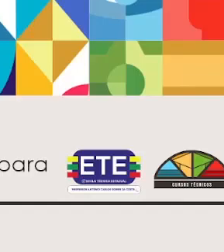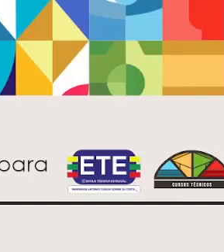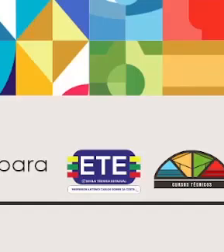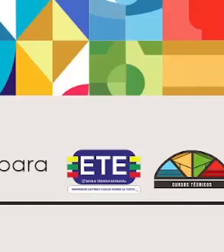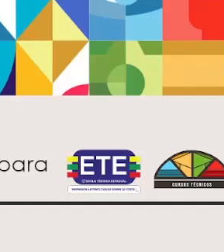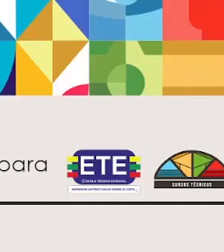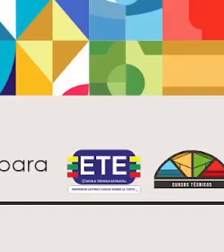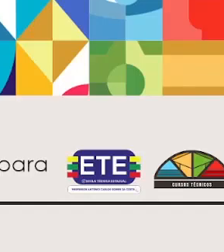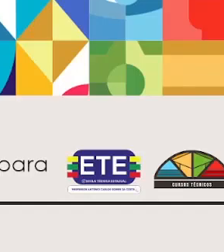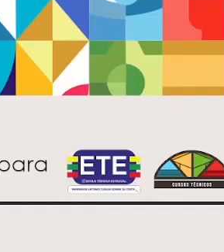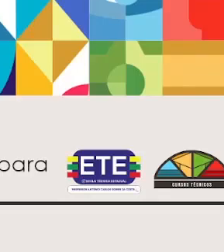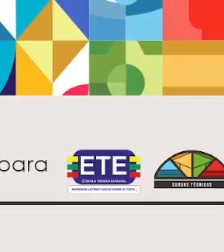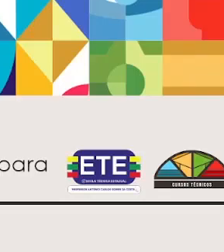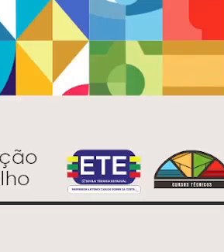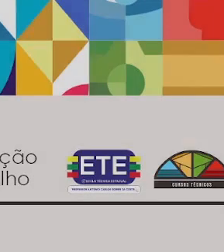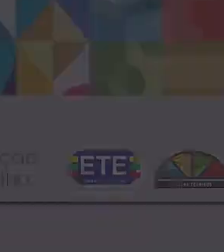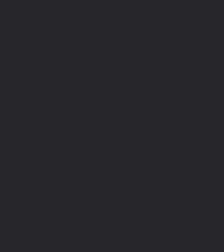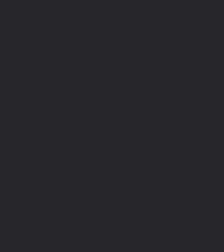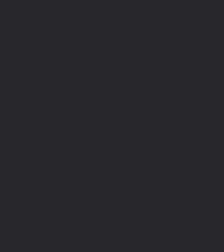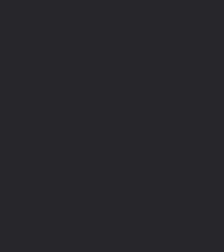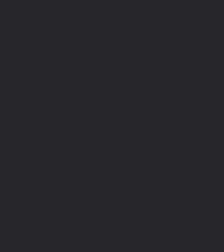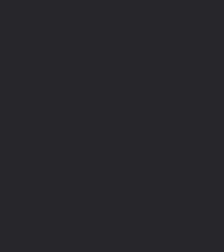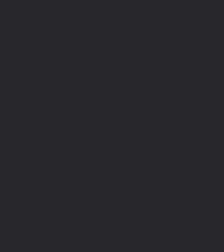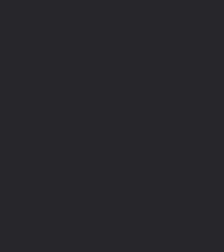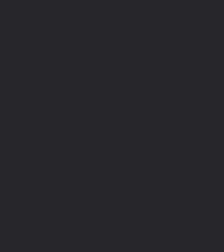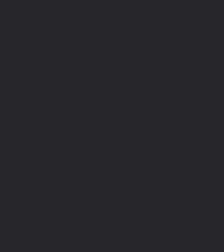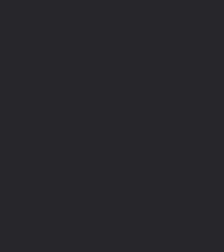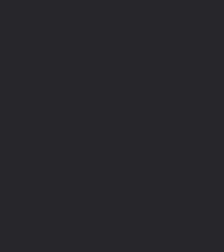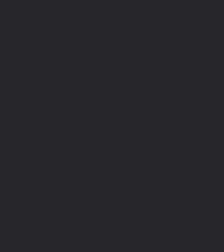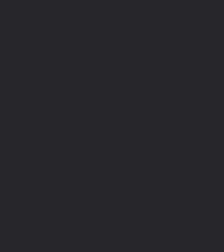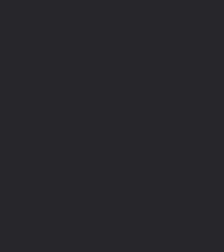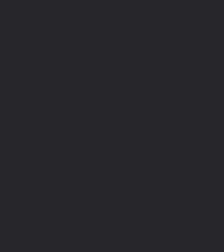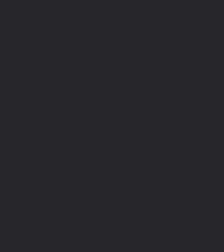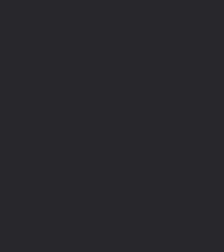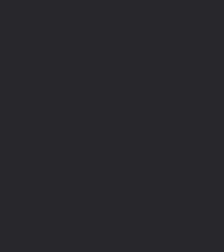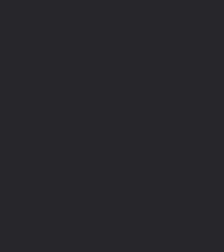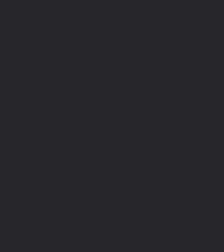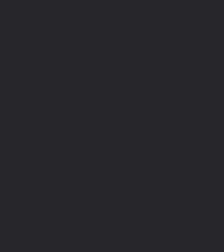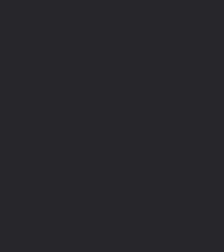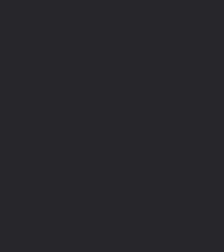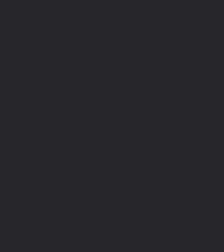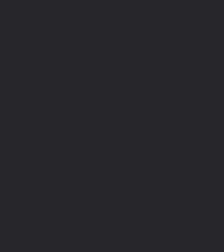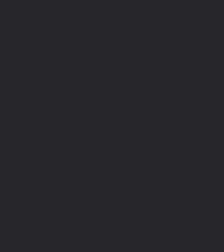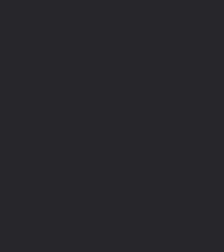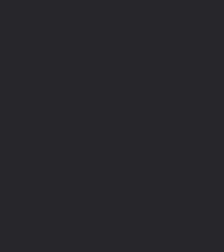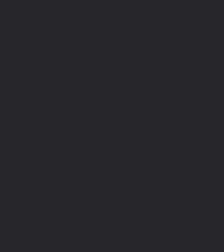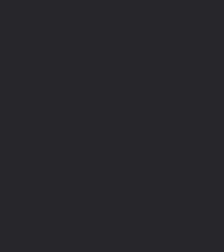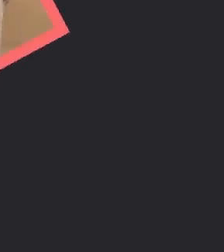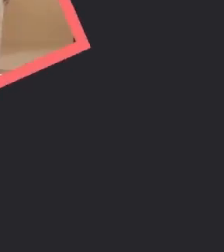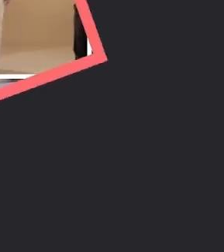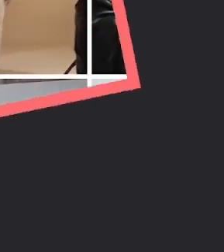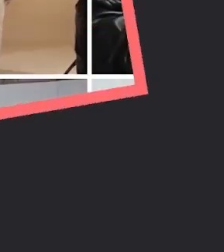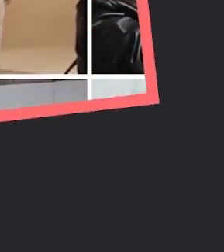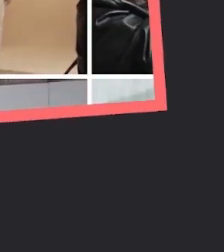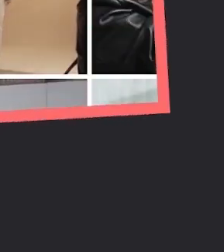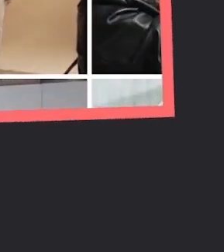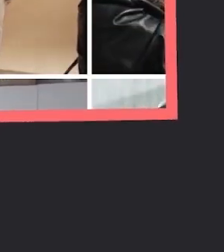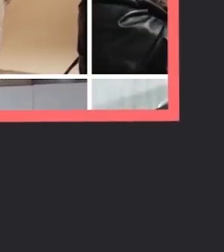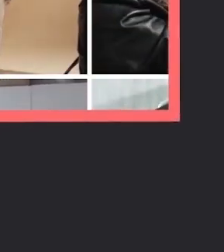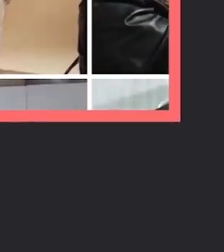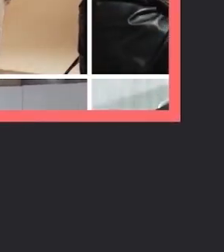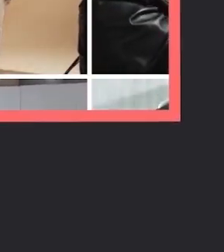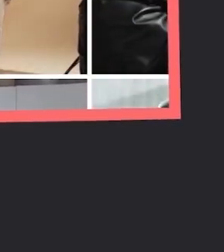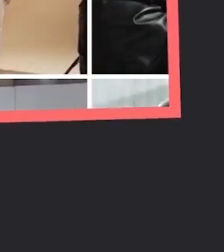Vinheta de abertura. Surgem diferentes imagens, três pessoas trabalhando na frente de um desktop e uma modelo em pé no